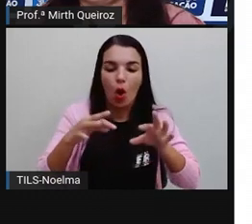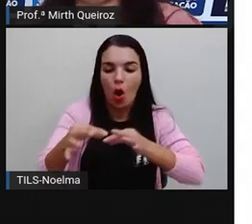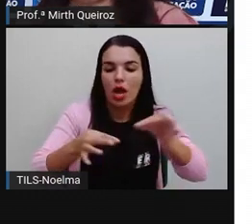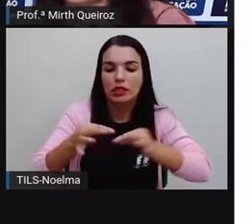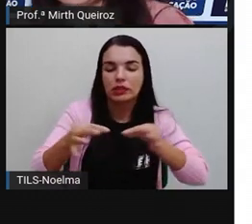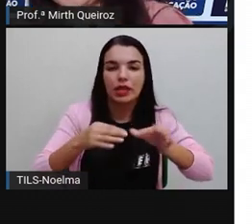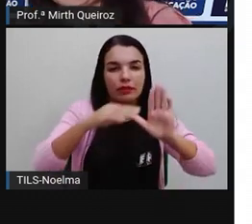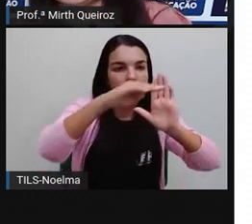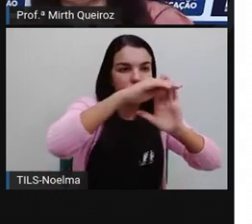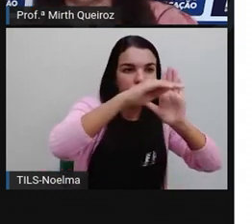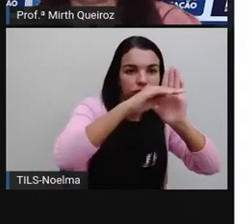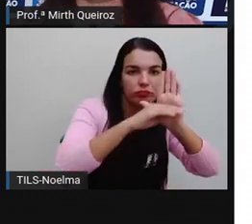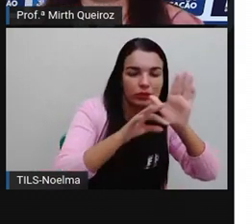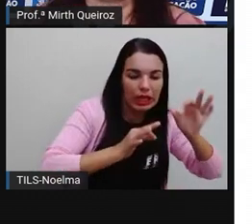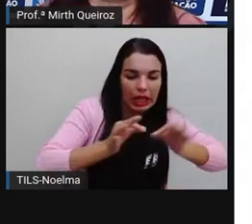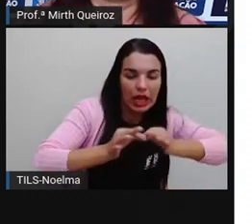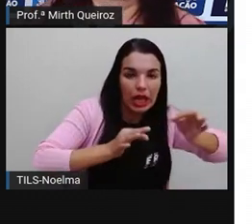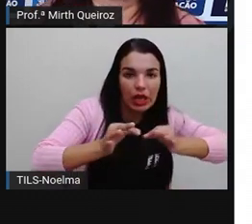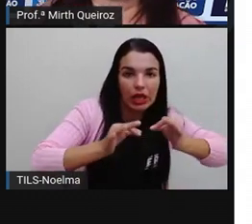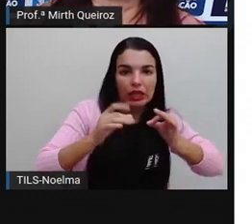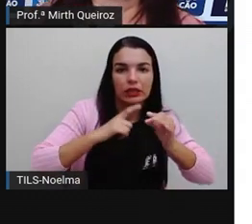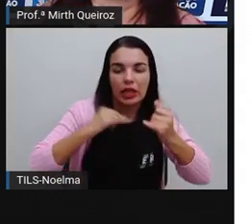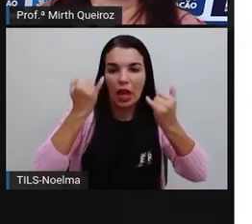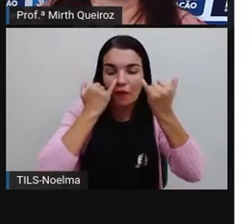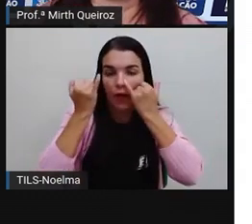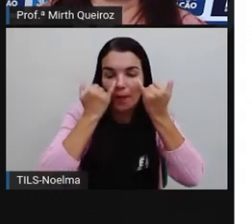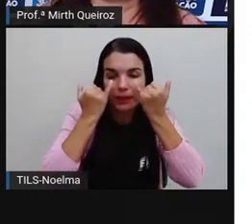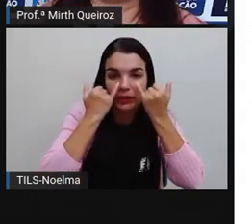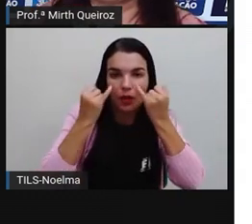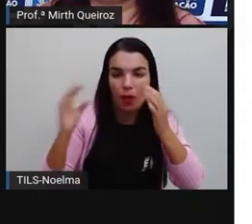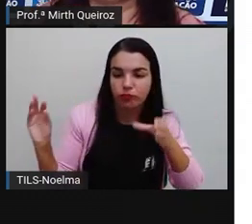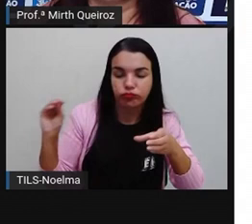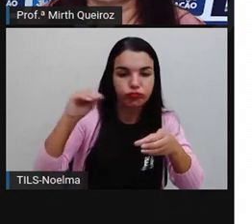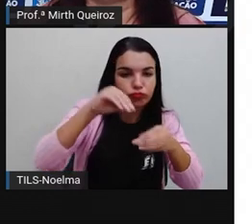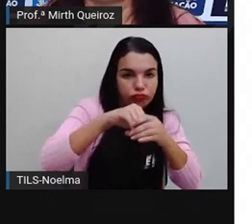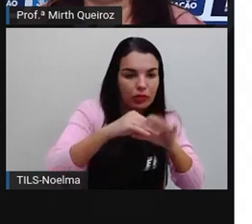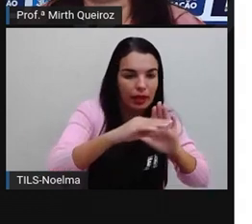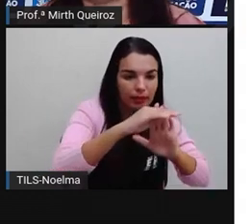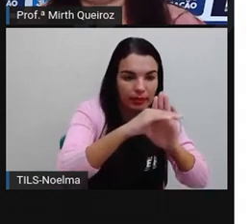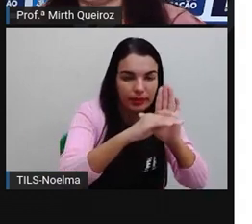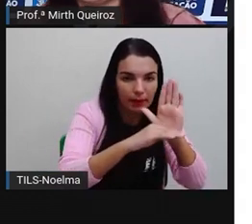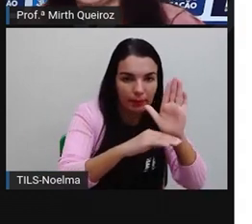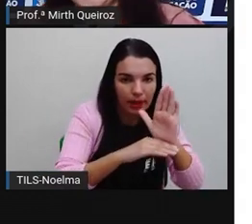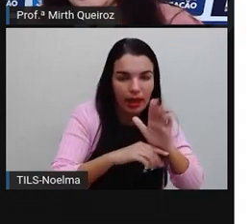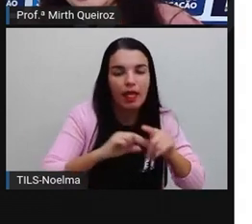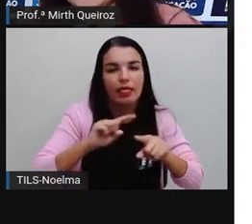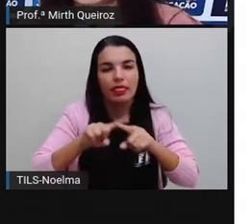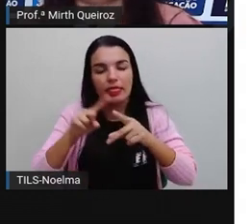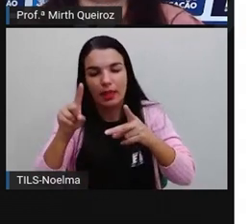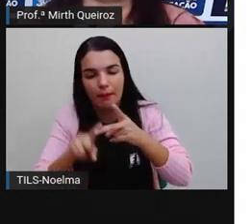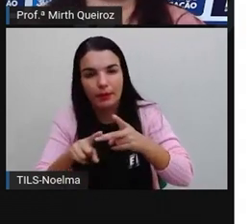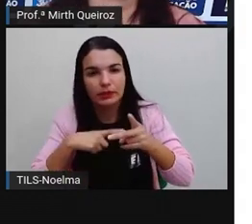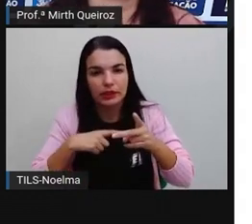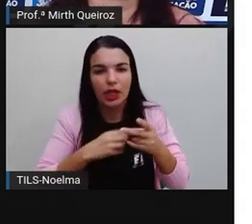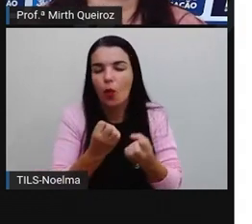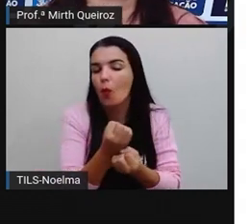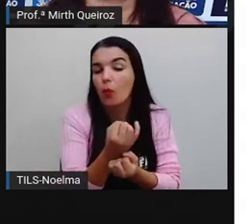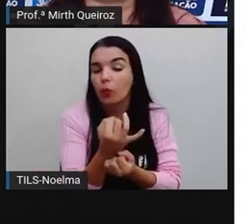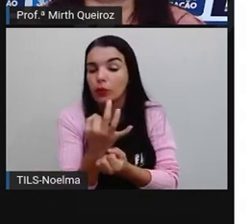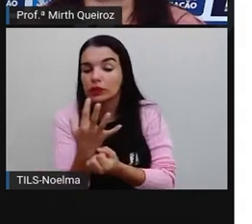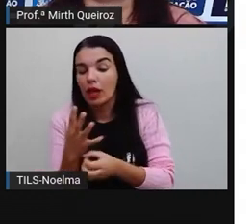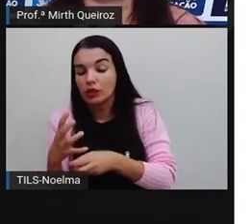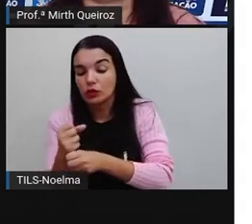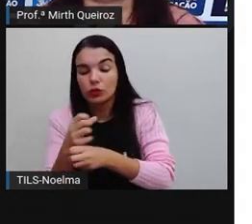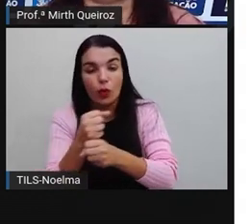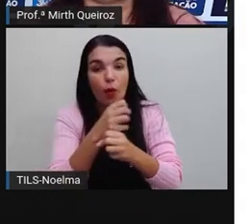em tabela, onde as informações obtidas na pesquisa serão quantificadas, serão